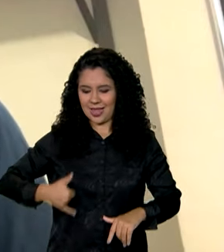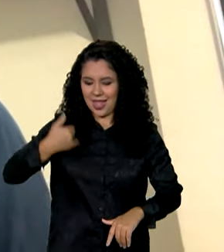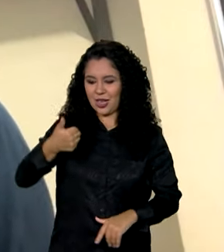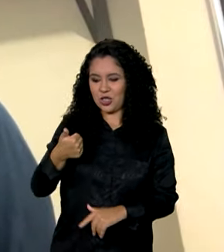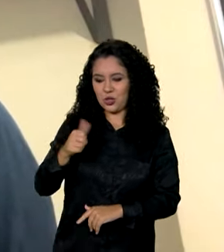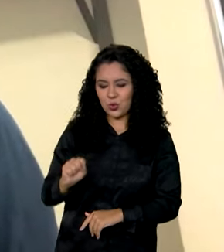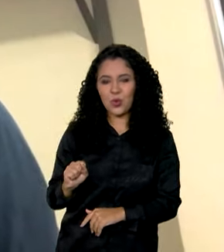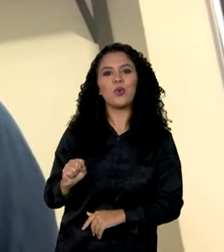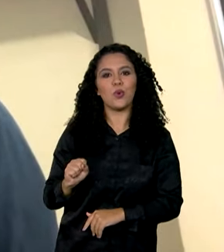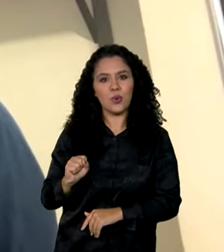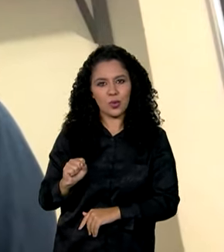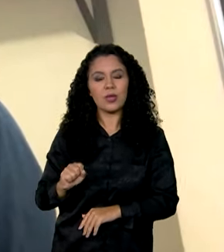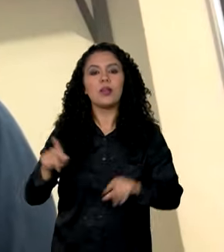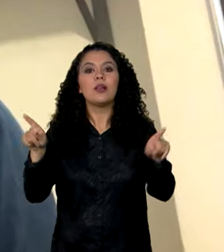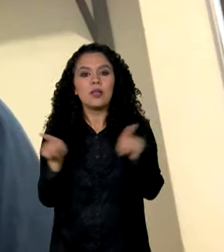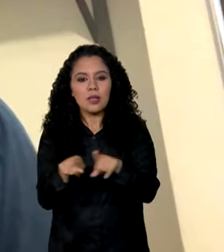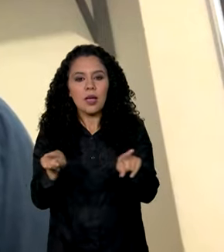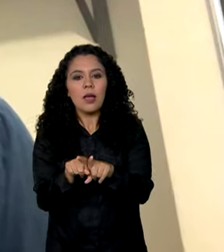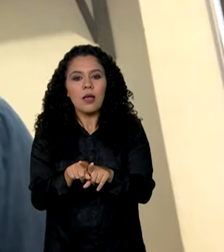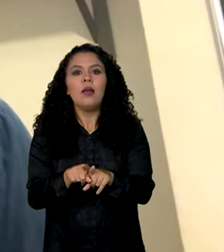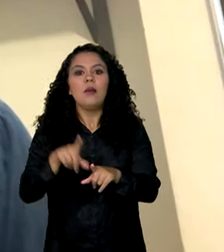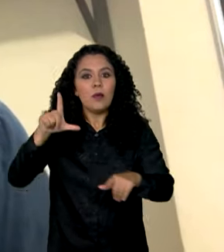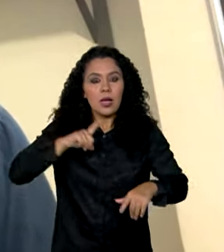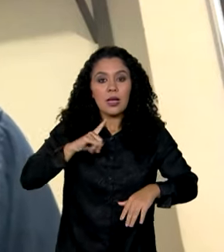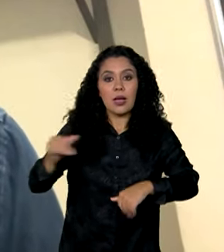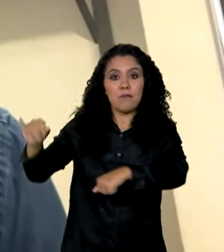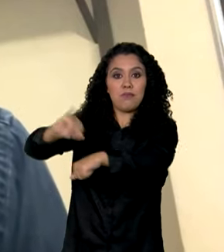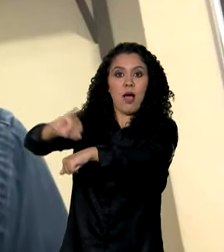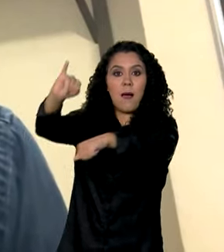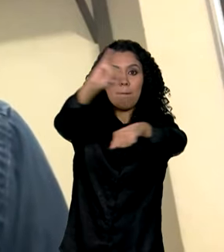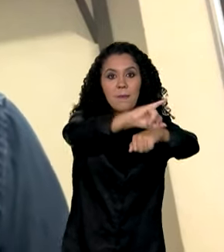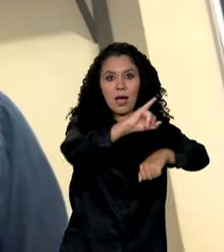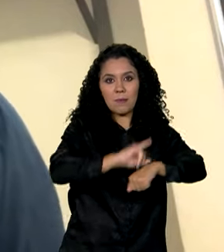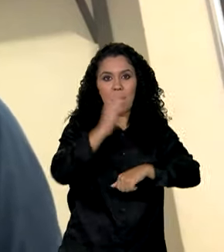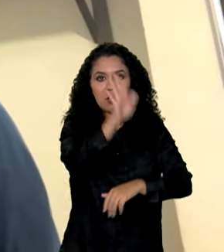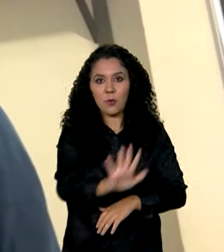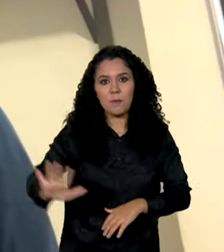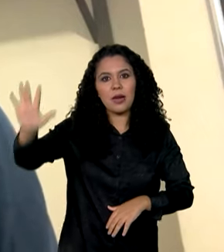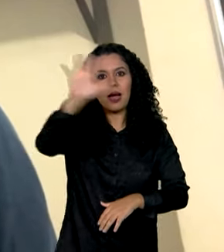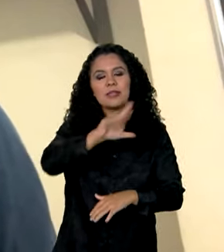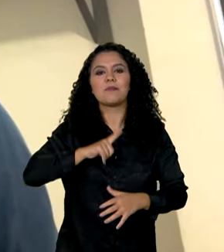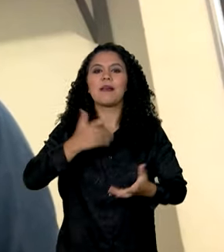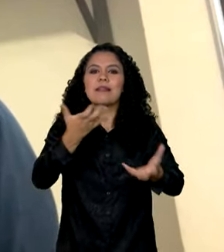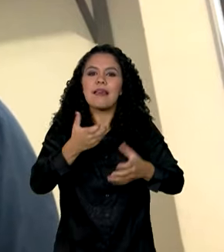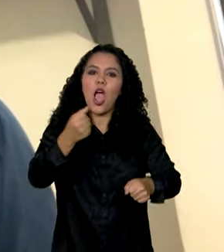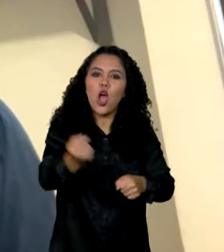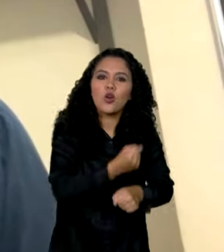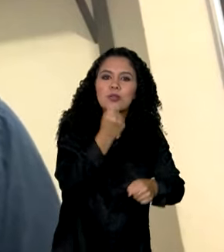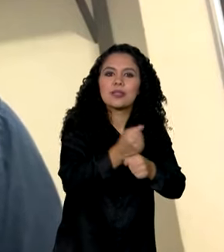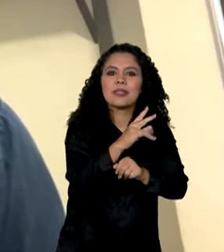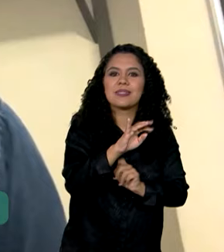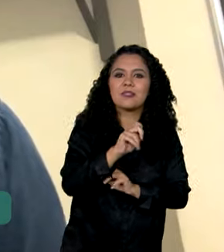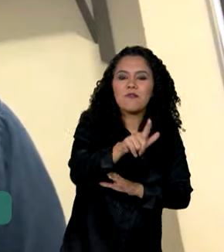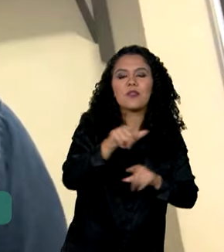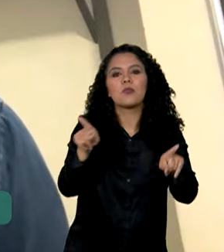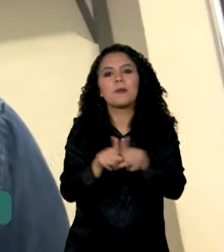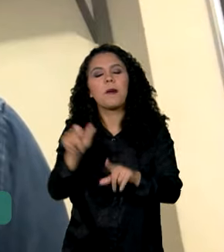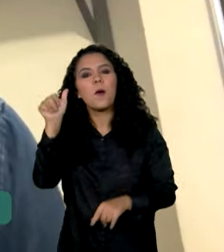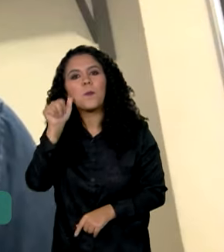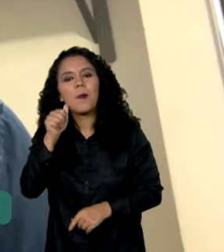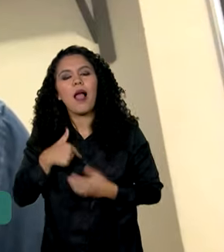ir para os adolescentes urbano, Rio de Janeiro e São Paulo, trabalhar com a construção civil. O caso dos alves e as mulheres, geralmente, ficar